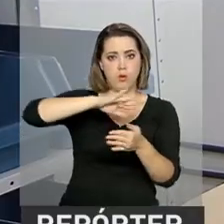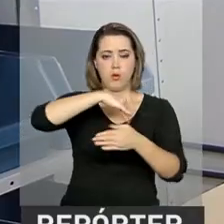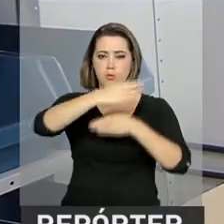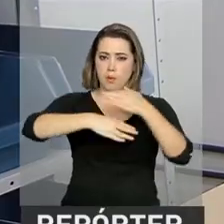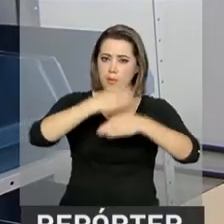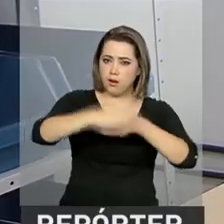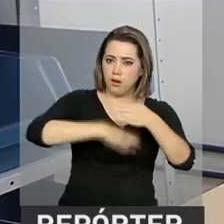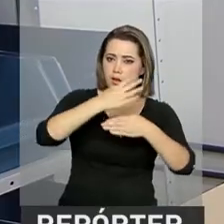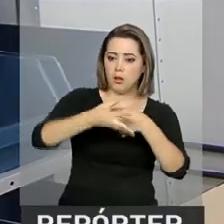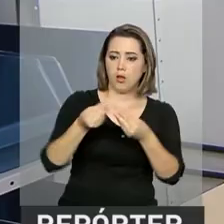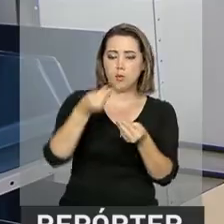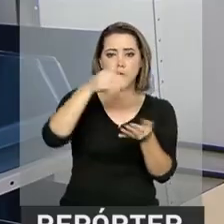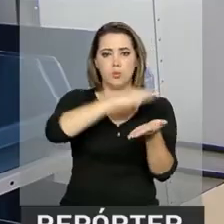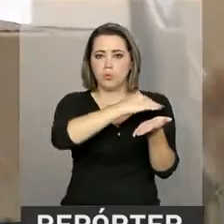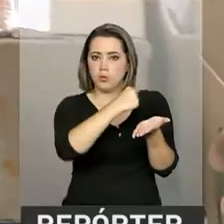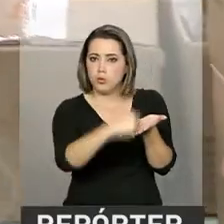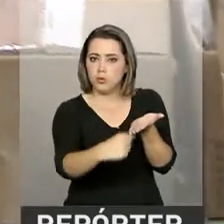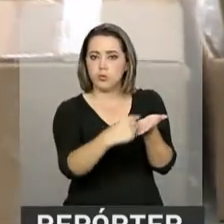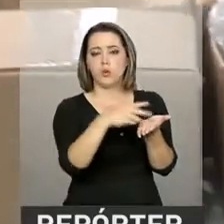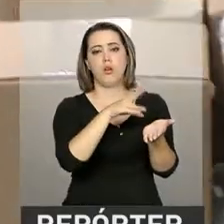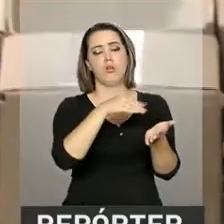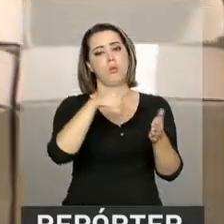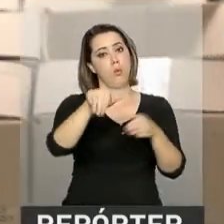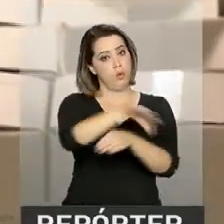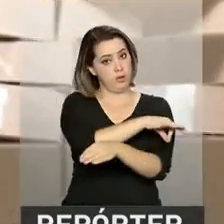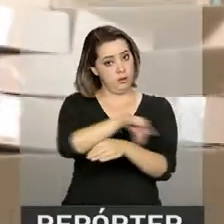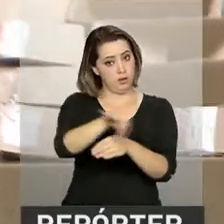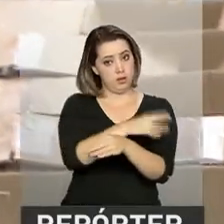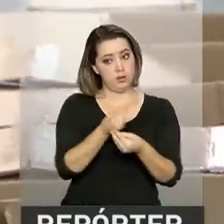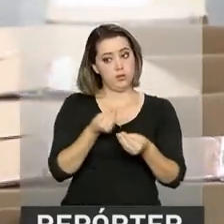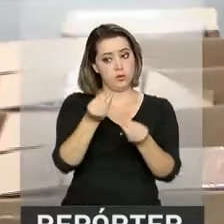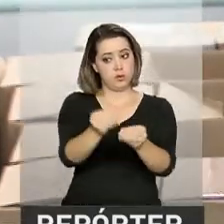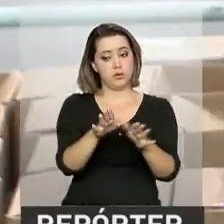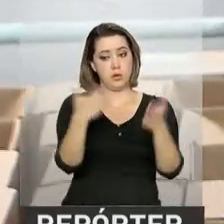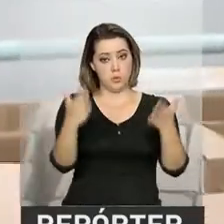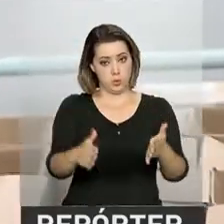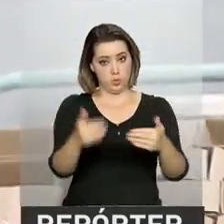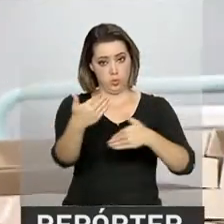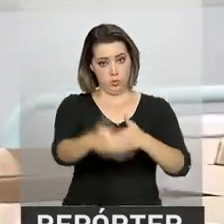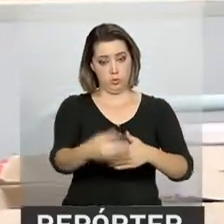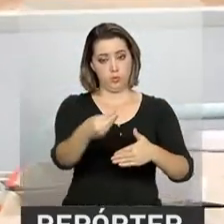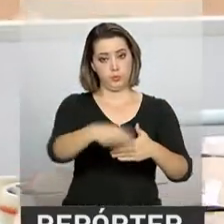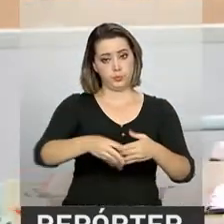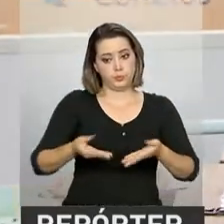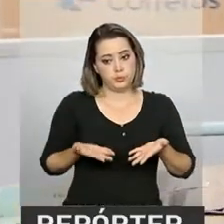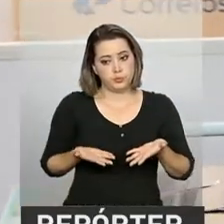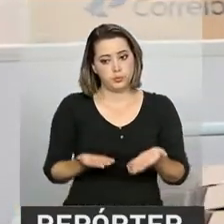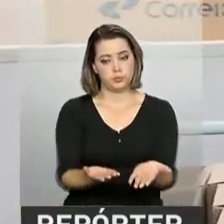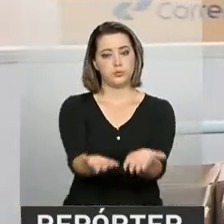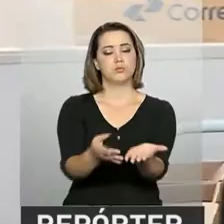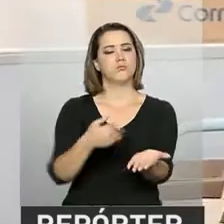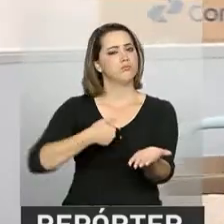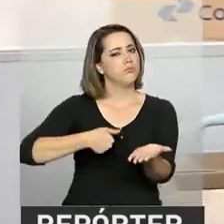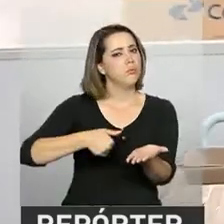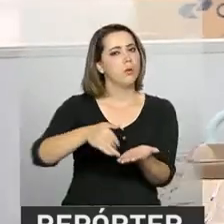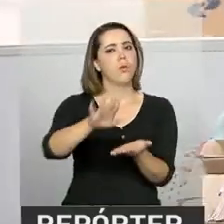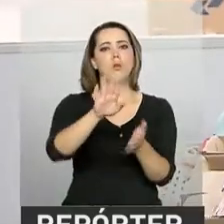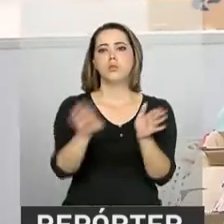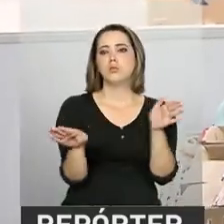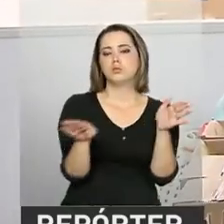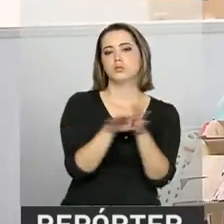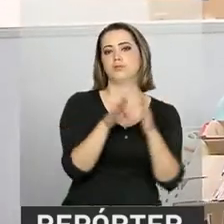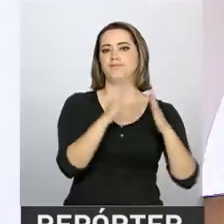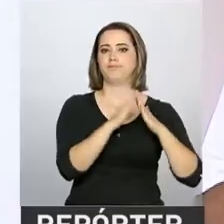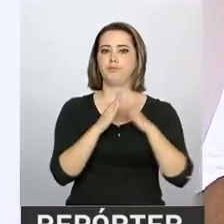empacotamos, imprimimos as etiquetas, fornecemos as embalagens, inclusive, e colocamos isso no fluxo de distribuição do próprio